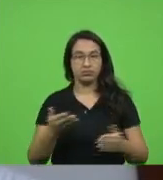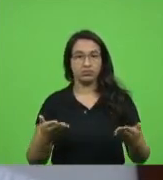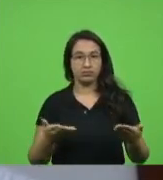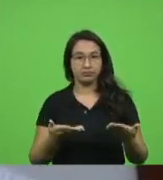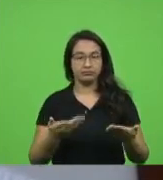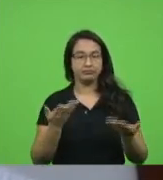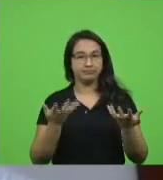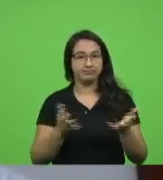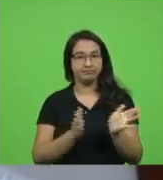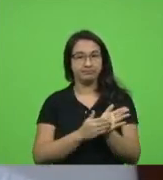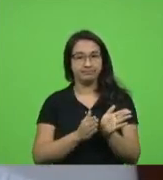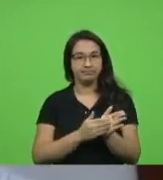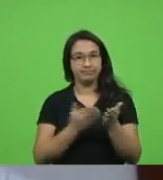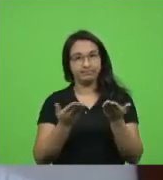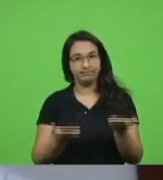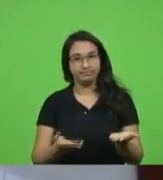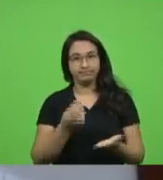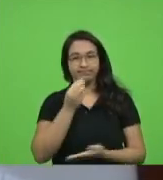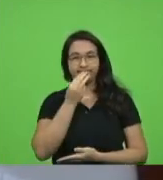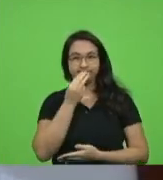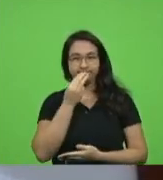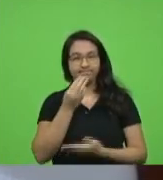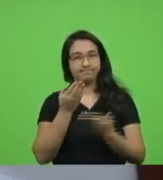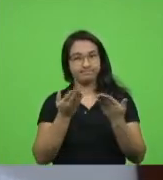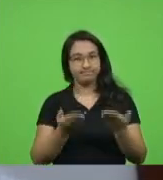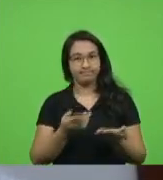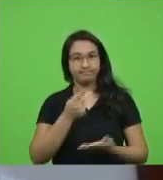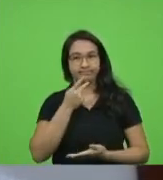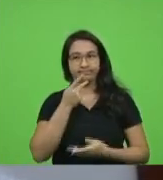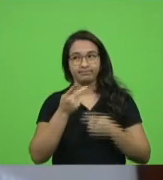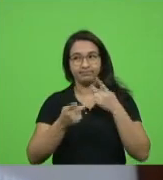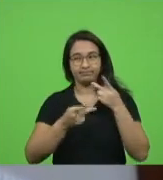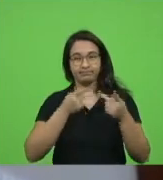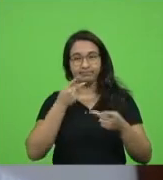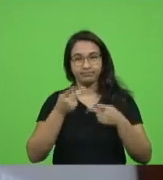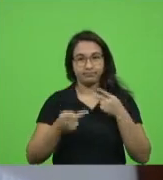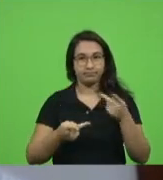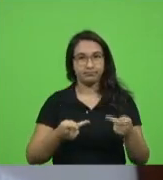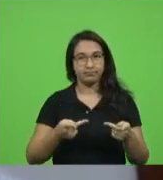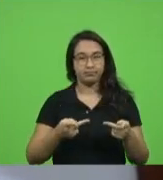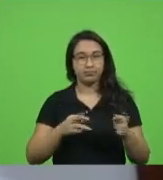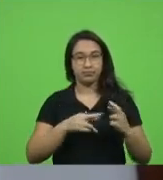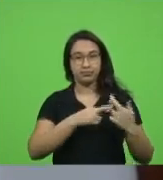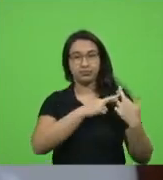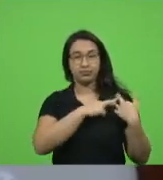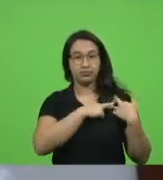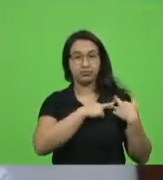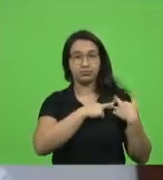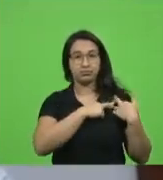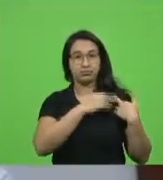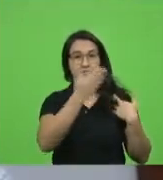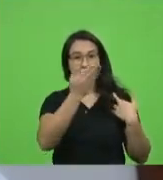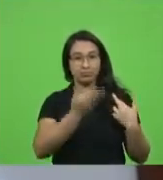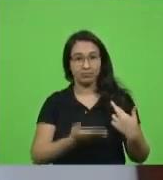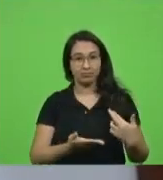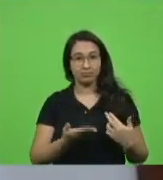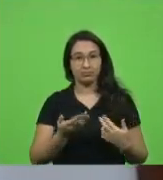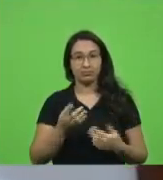parabenizar o deputado Sopelsa quando ele coloca mais responsabilidade em quem de direito